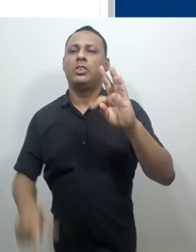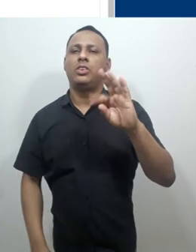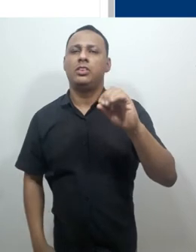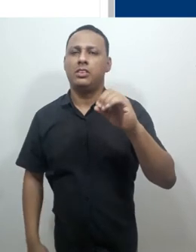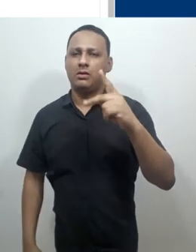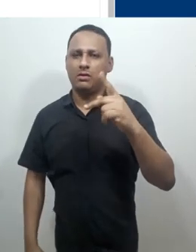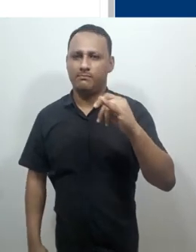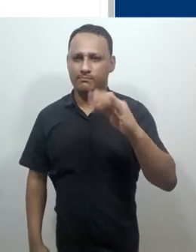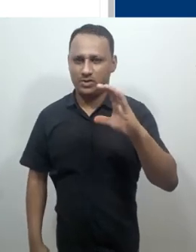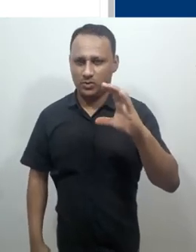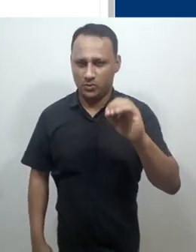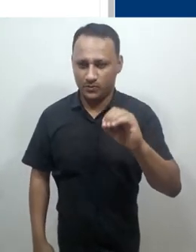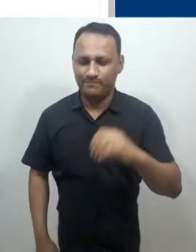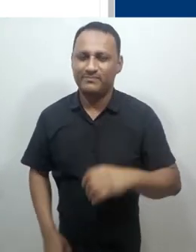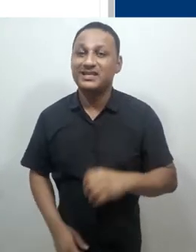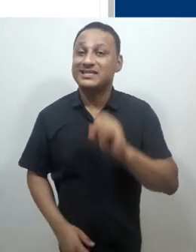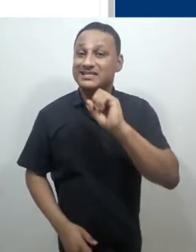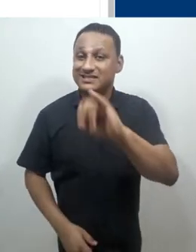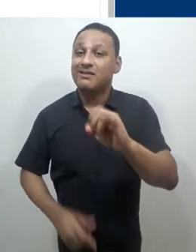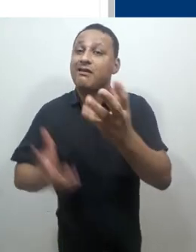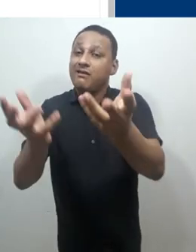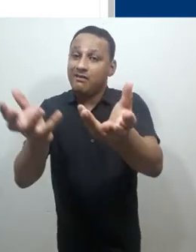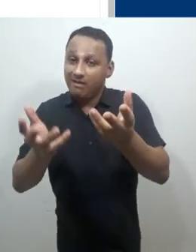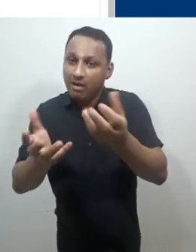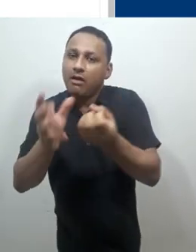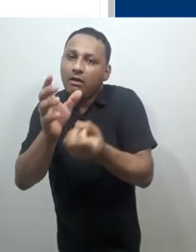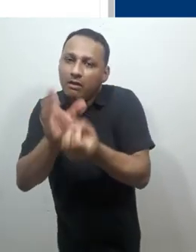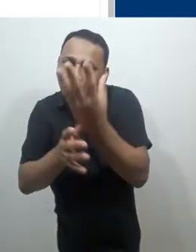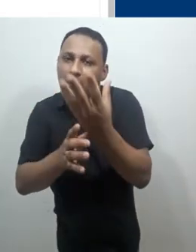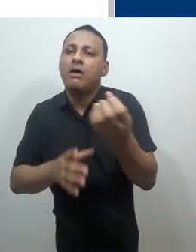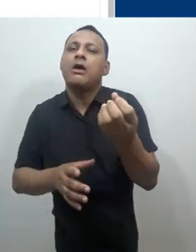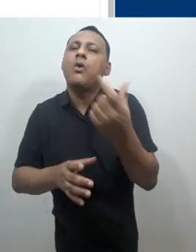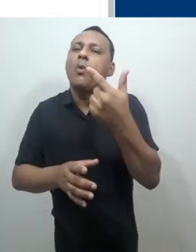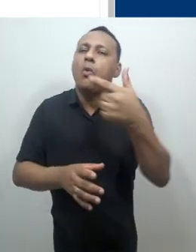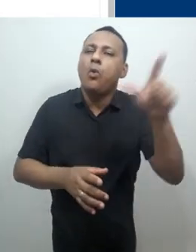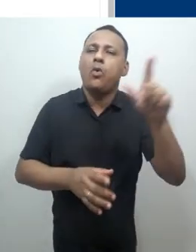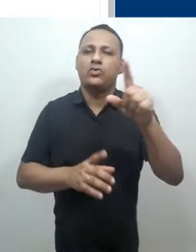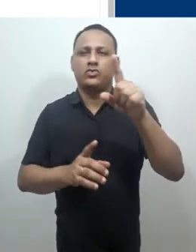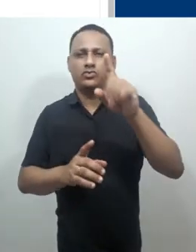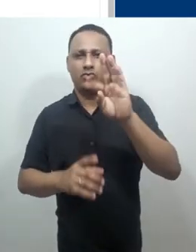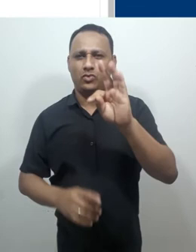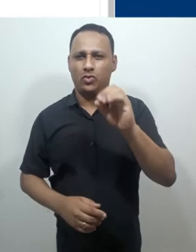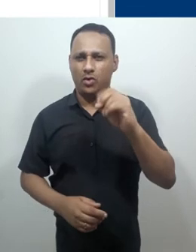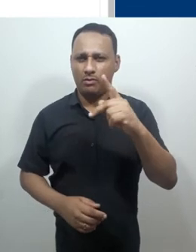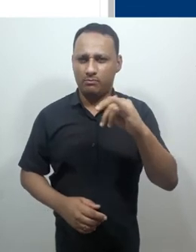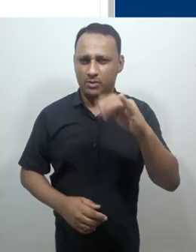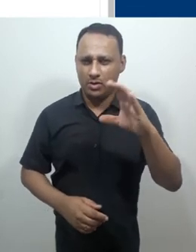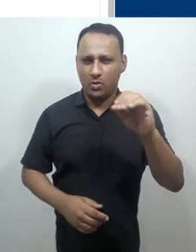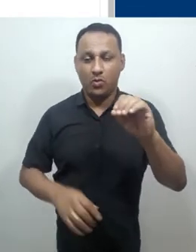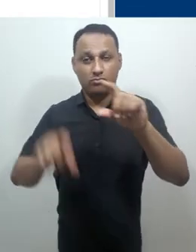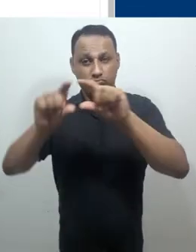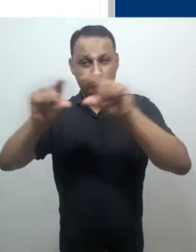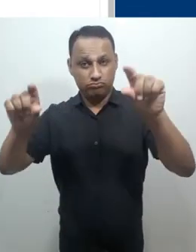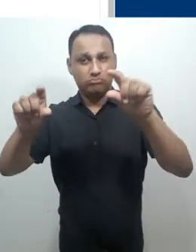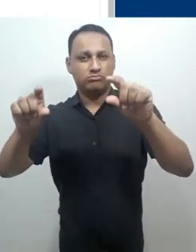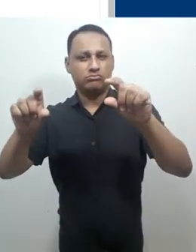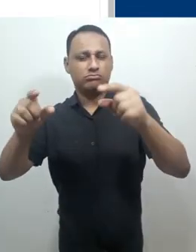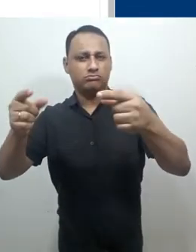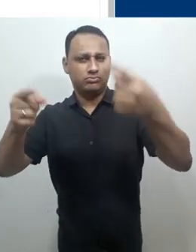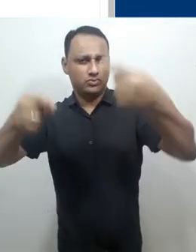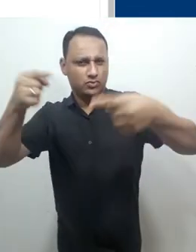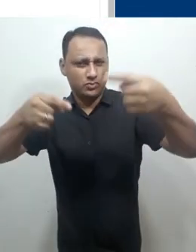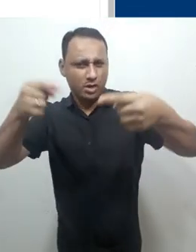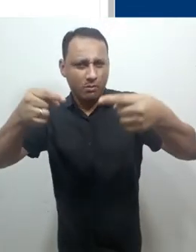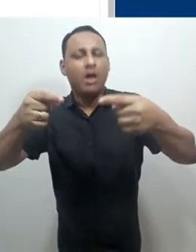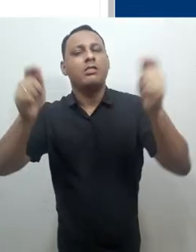à minha página de tópicos deste fórum. Para criar um novo tópico de discussão, aqui na listagem de